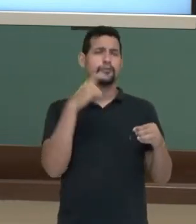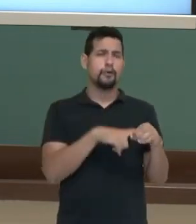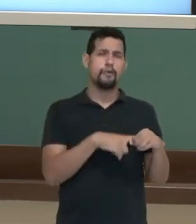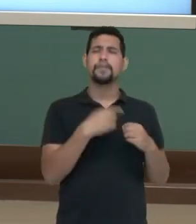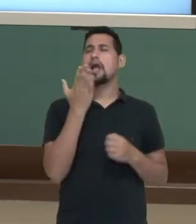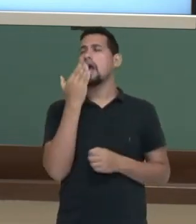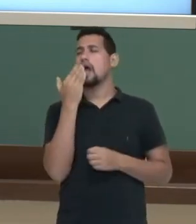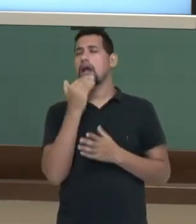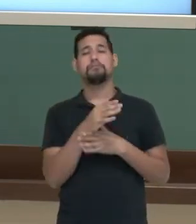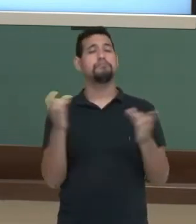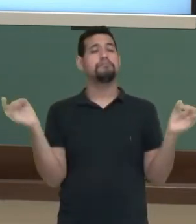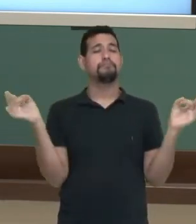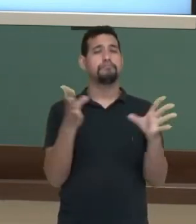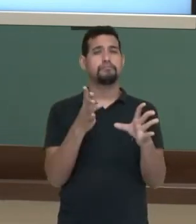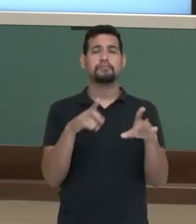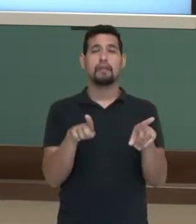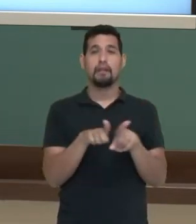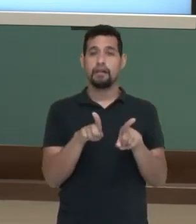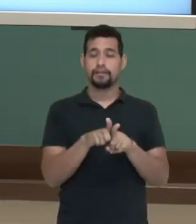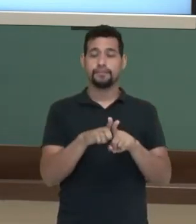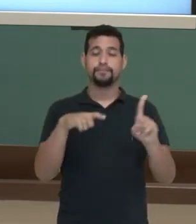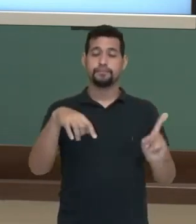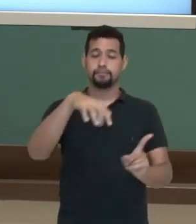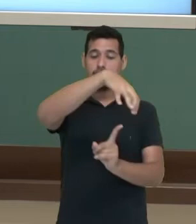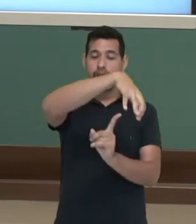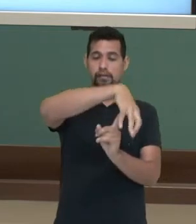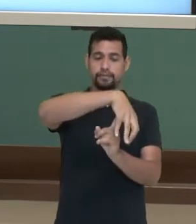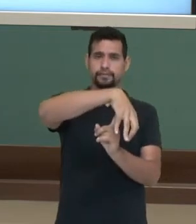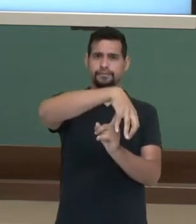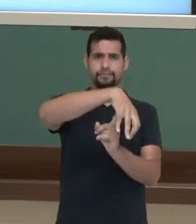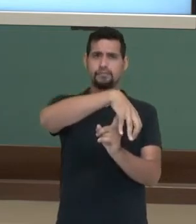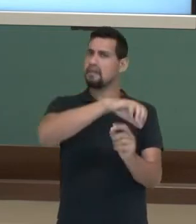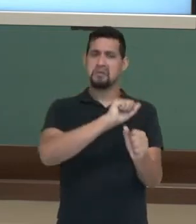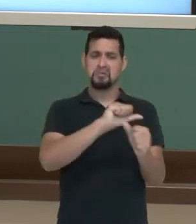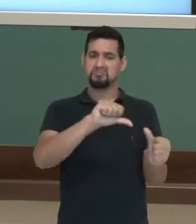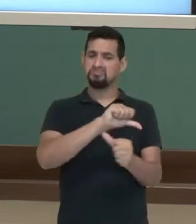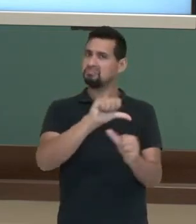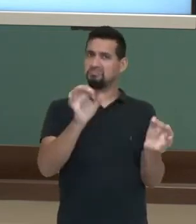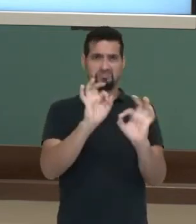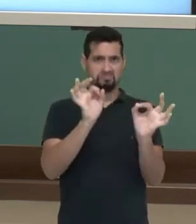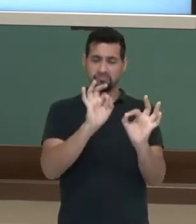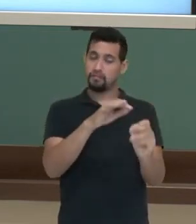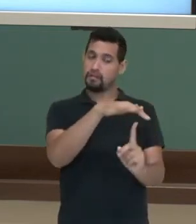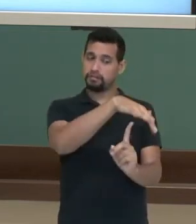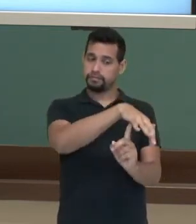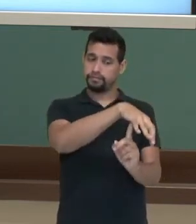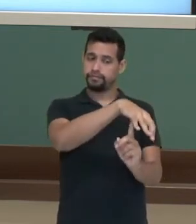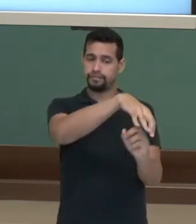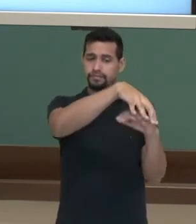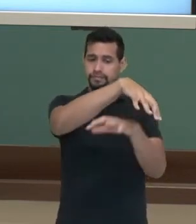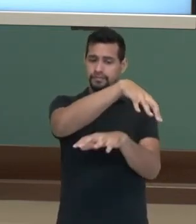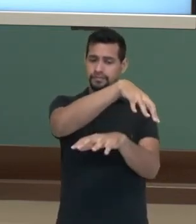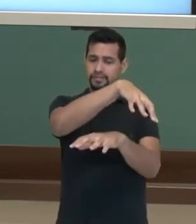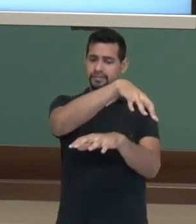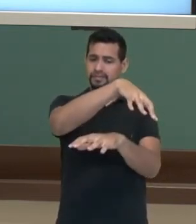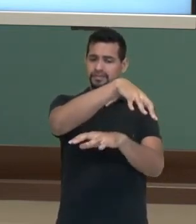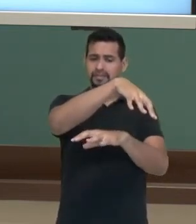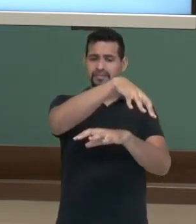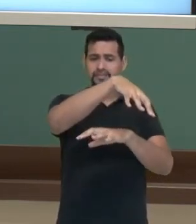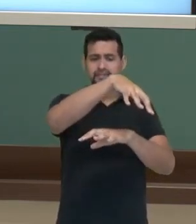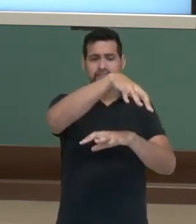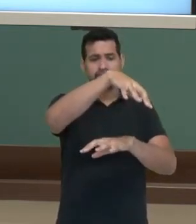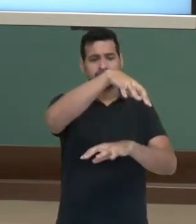almoçar e deixou o guarda-sol lá. Não tirou, não mudou a posição. Mas repare bem agora na